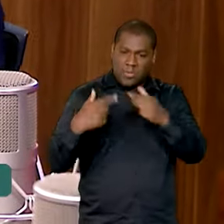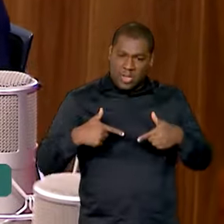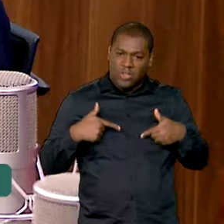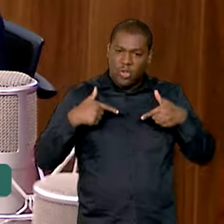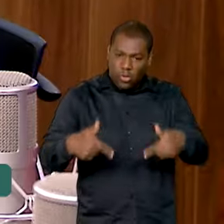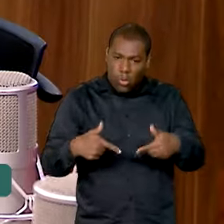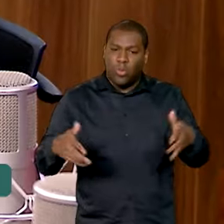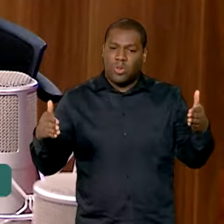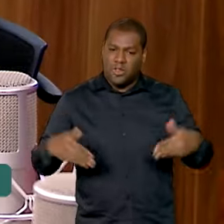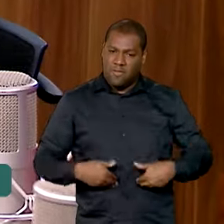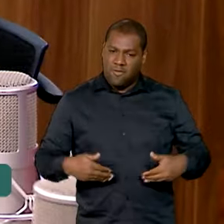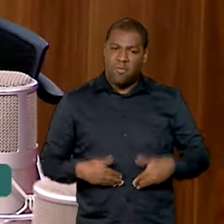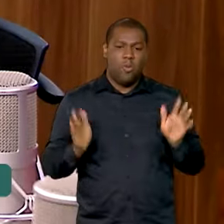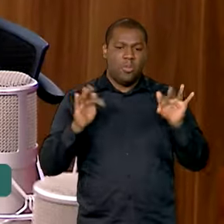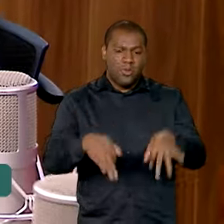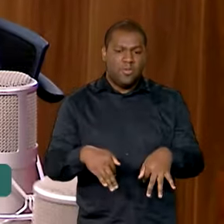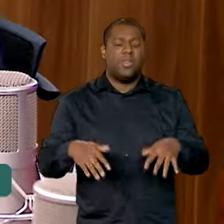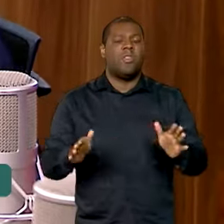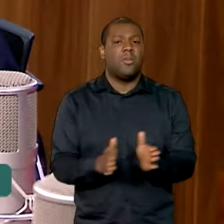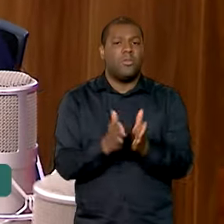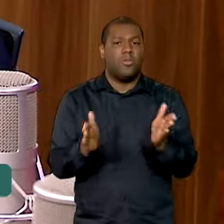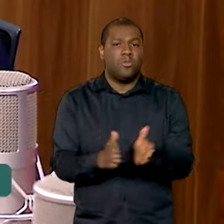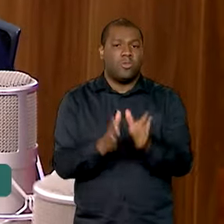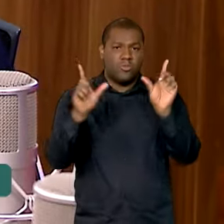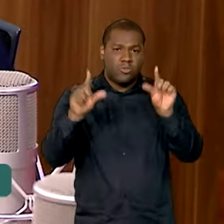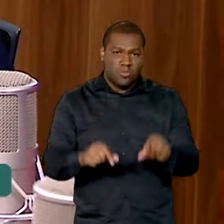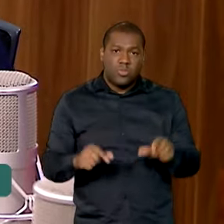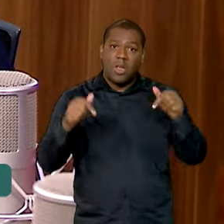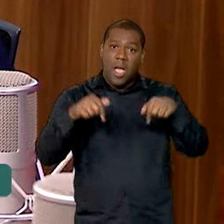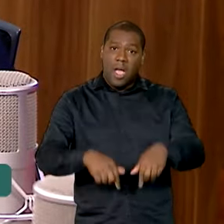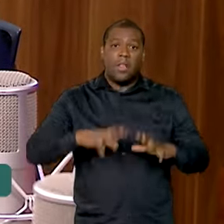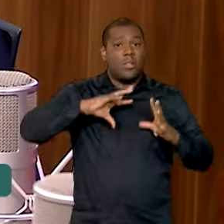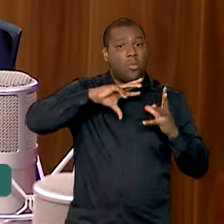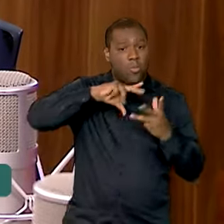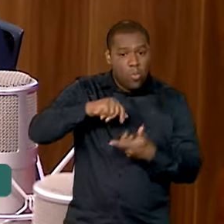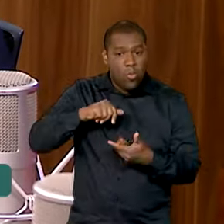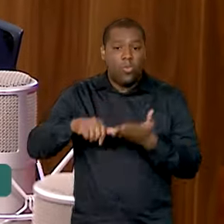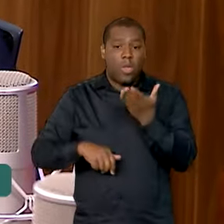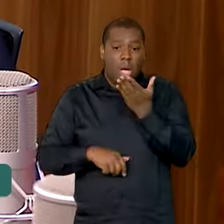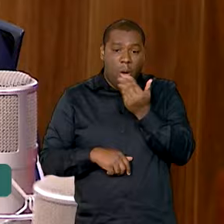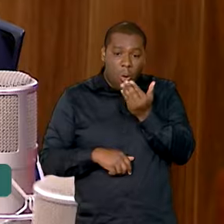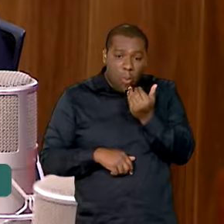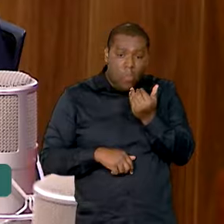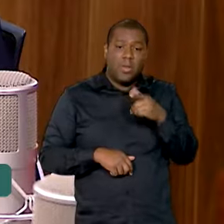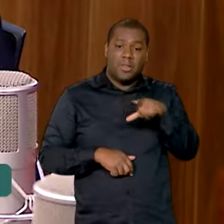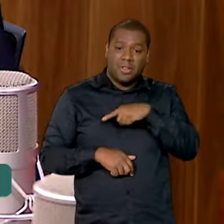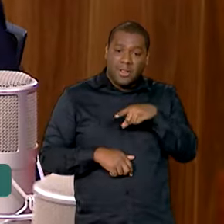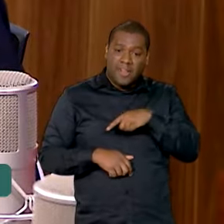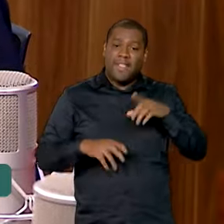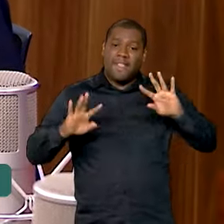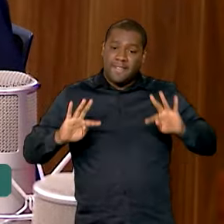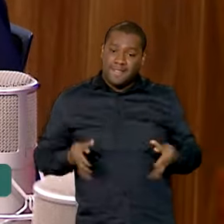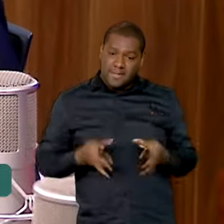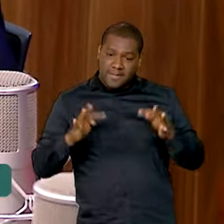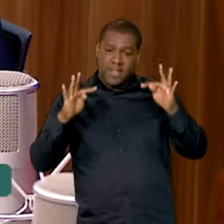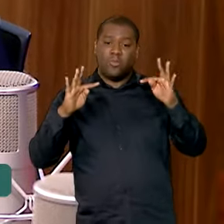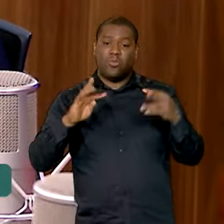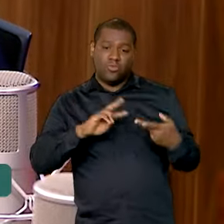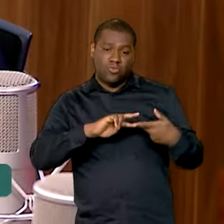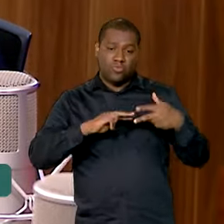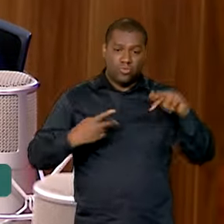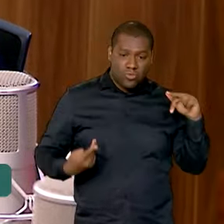Porque, veja, o mundo já produz alimento suficiente. A tecnologia genética, sabe,